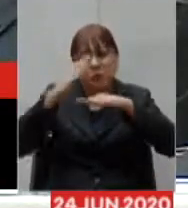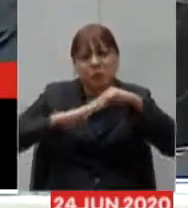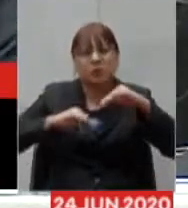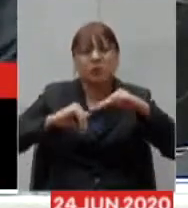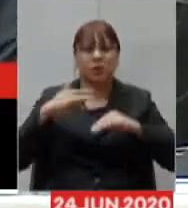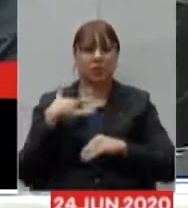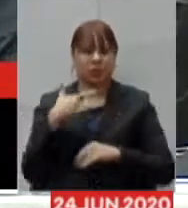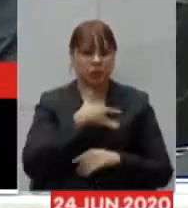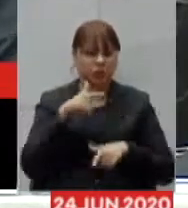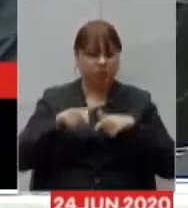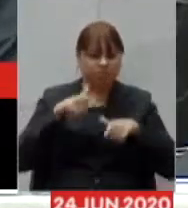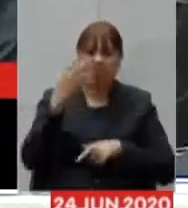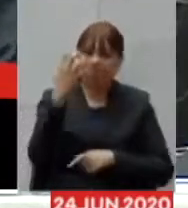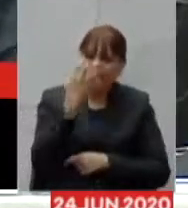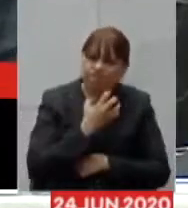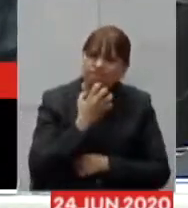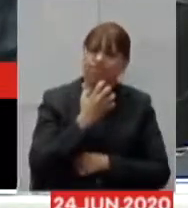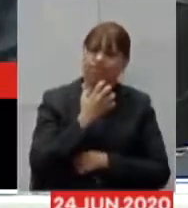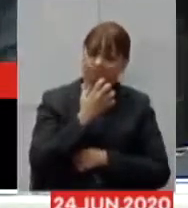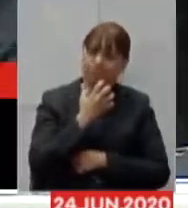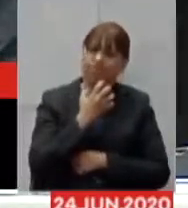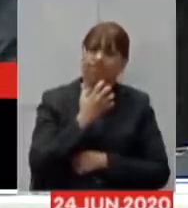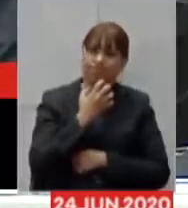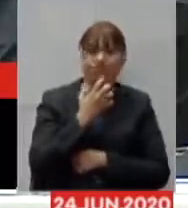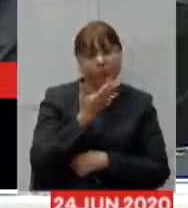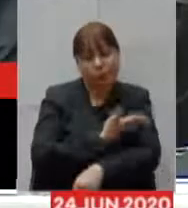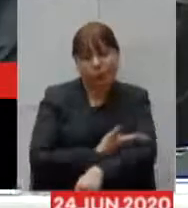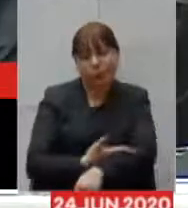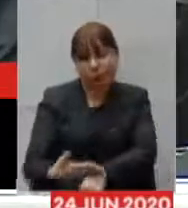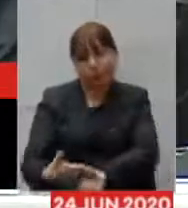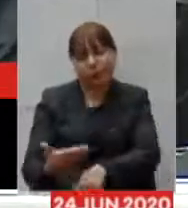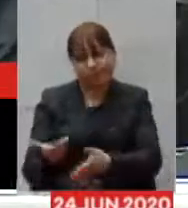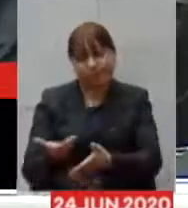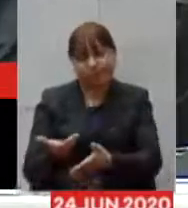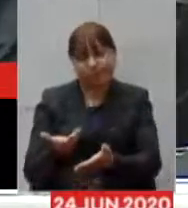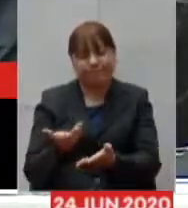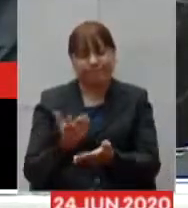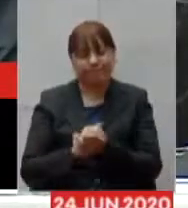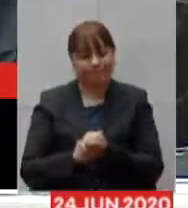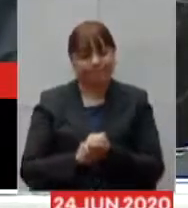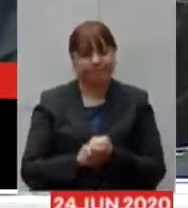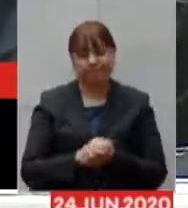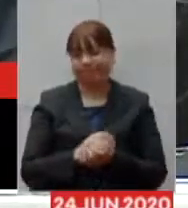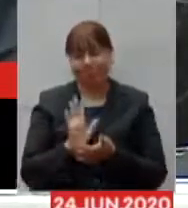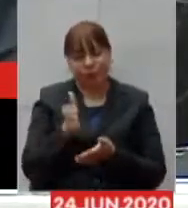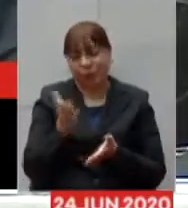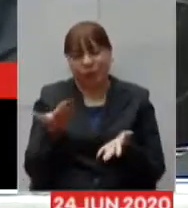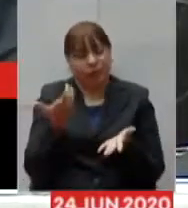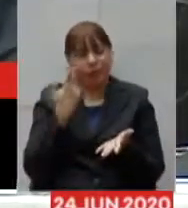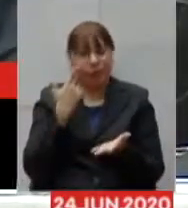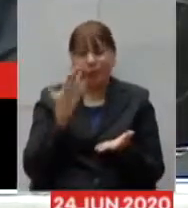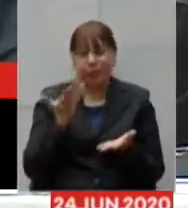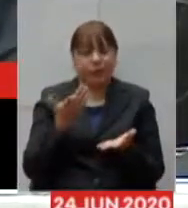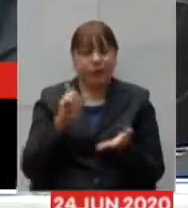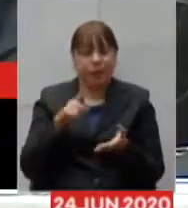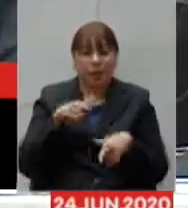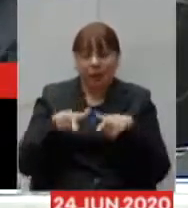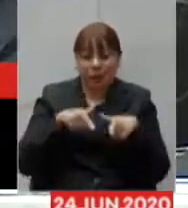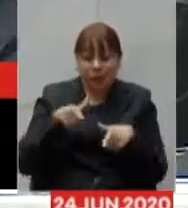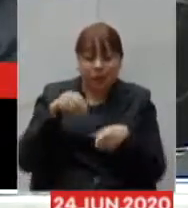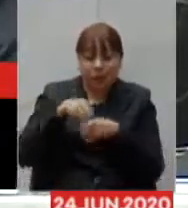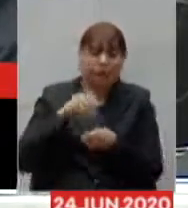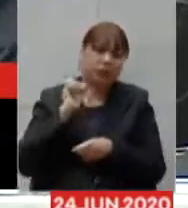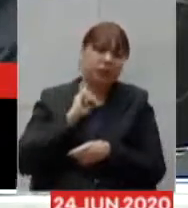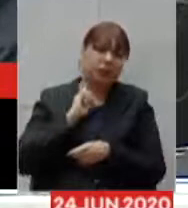trabalhando com seriedade como é o de costume diga-se de passagem ou seja o trabalho em Minas tem sido